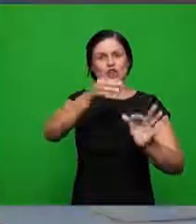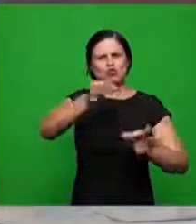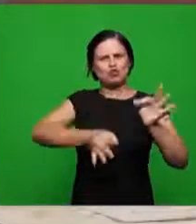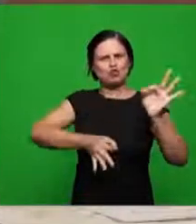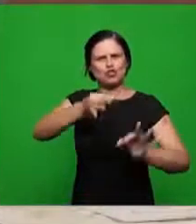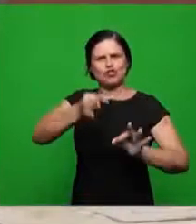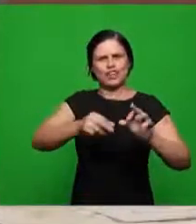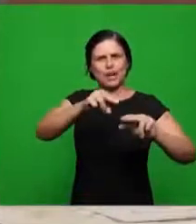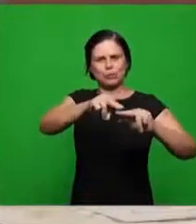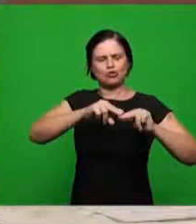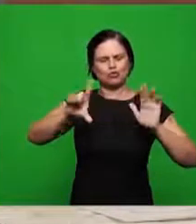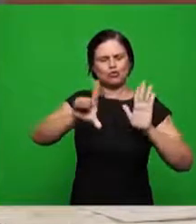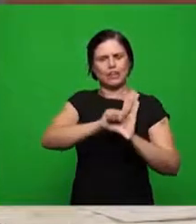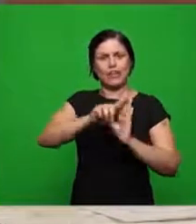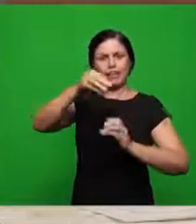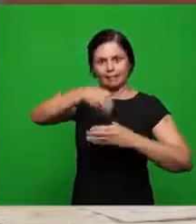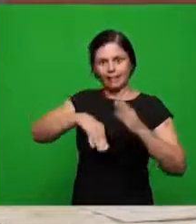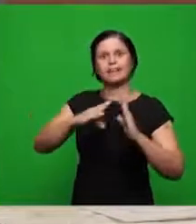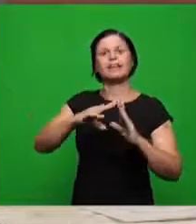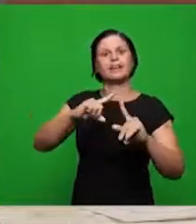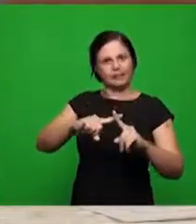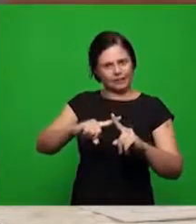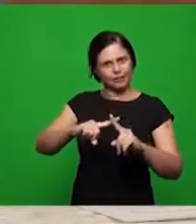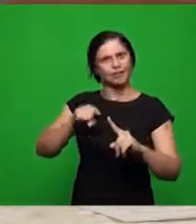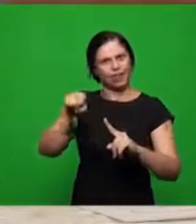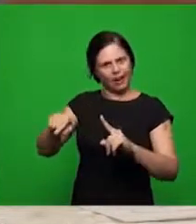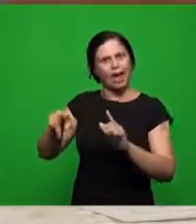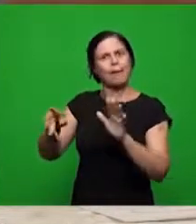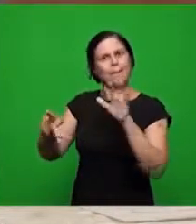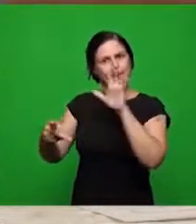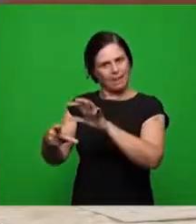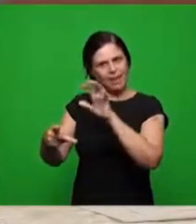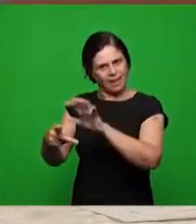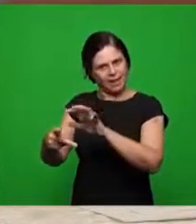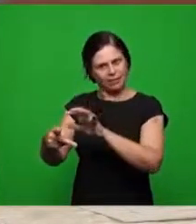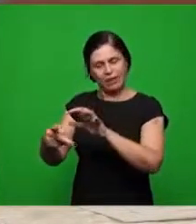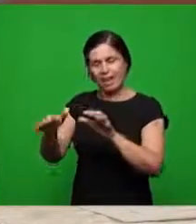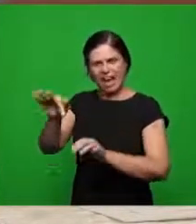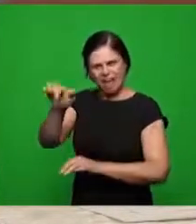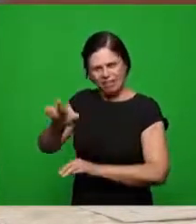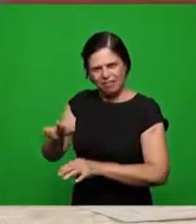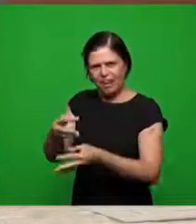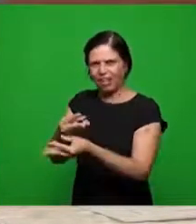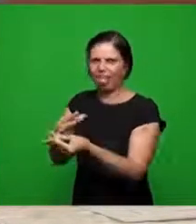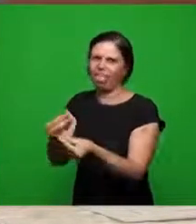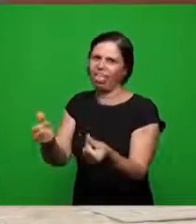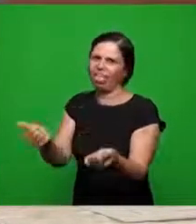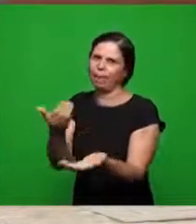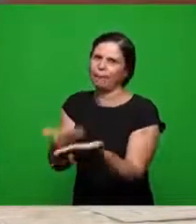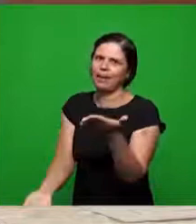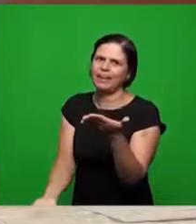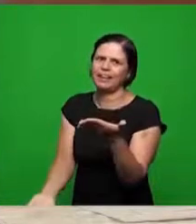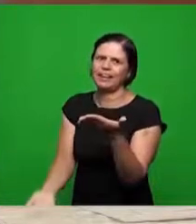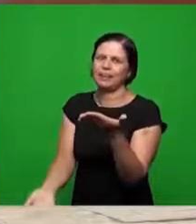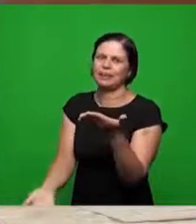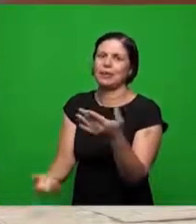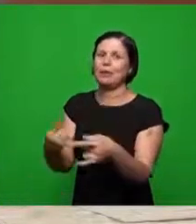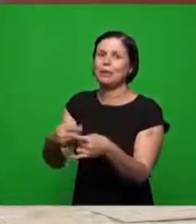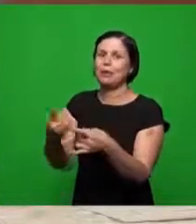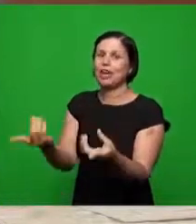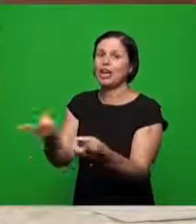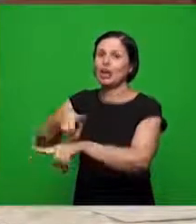dentro da igreja que permitiu que a fé desaparecesse para viver uma experiência